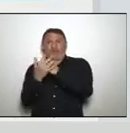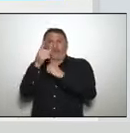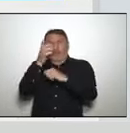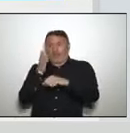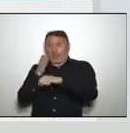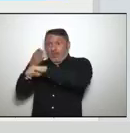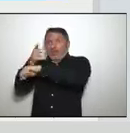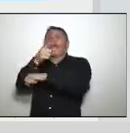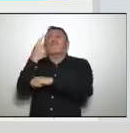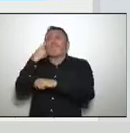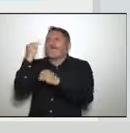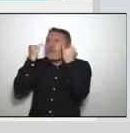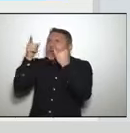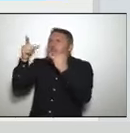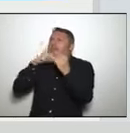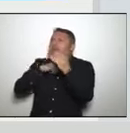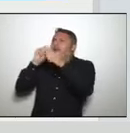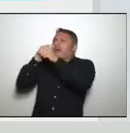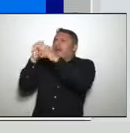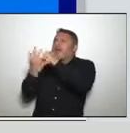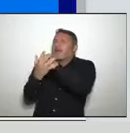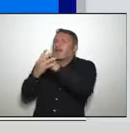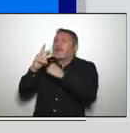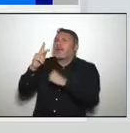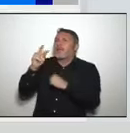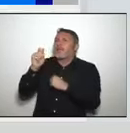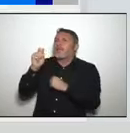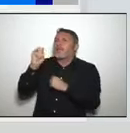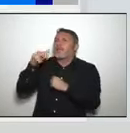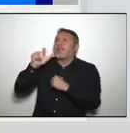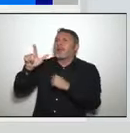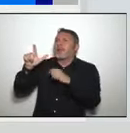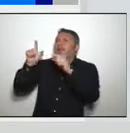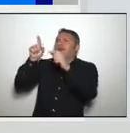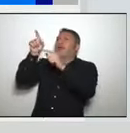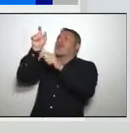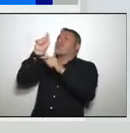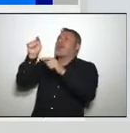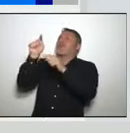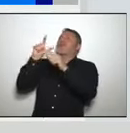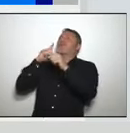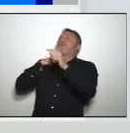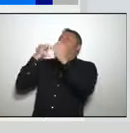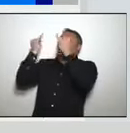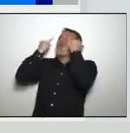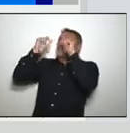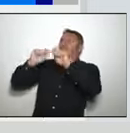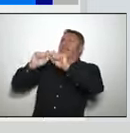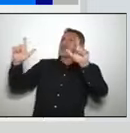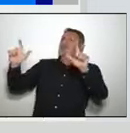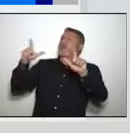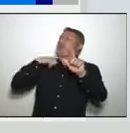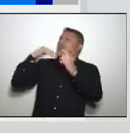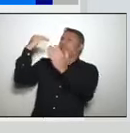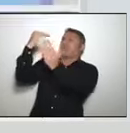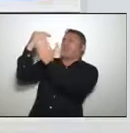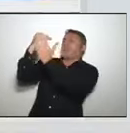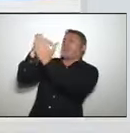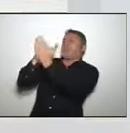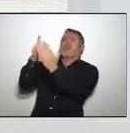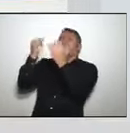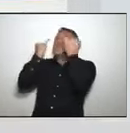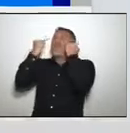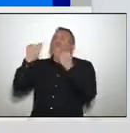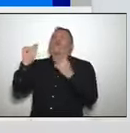.br, você já vai entrar no painel COVID e vai acessar as informações. Aqui no painel COVID você tem, além do